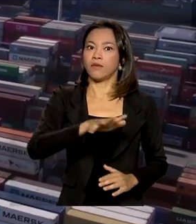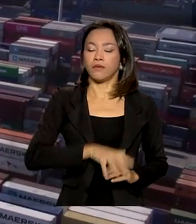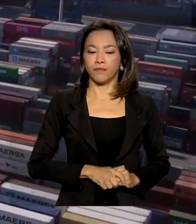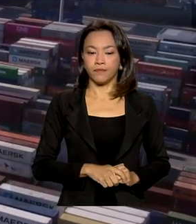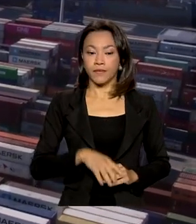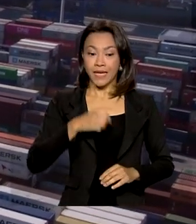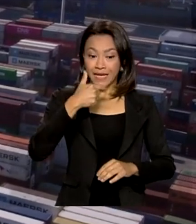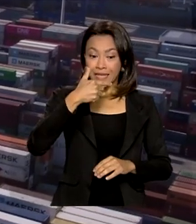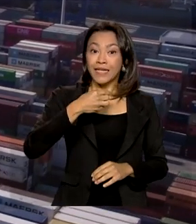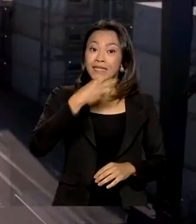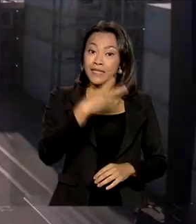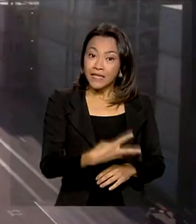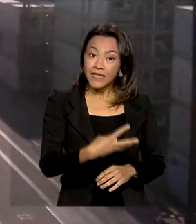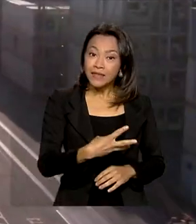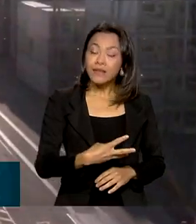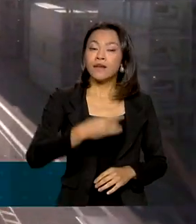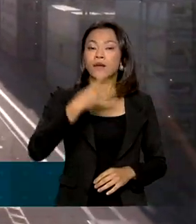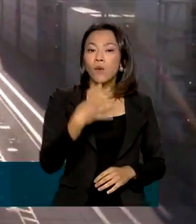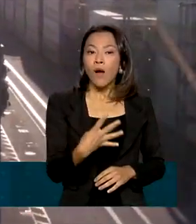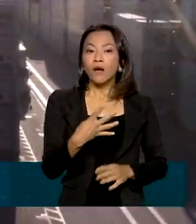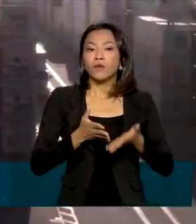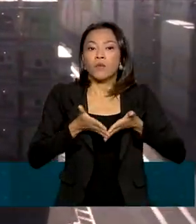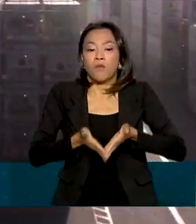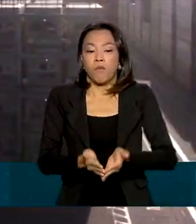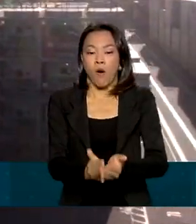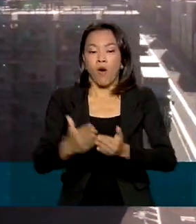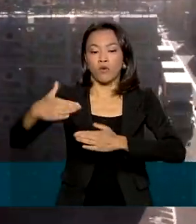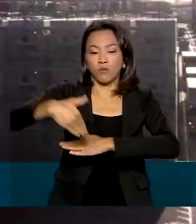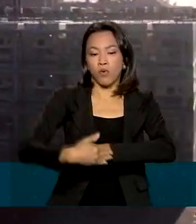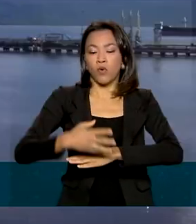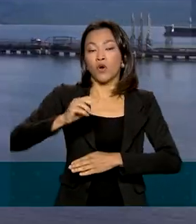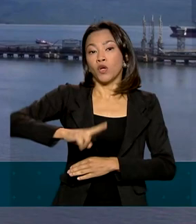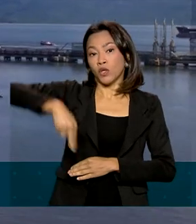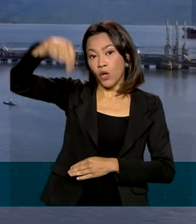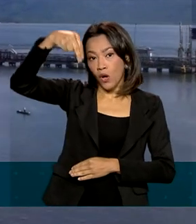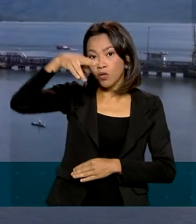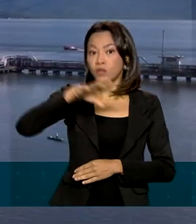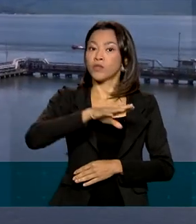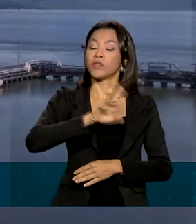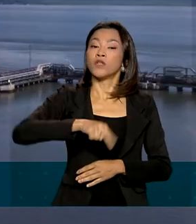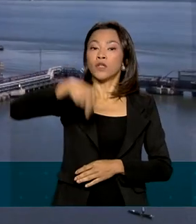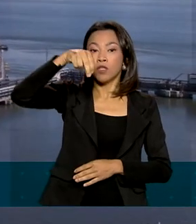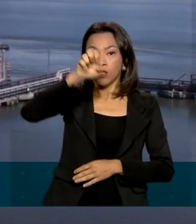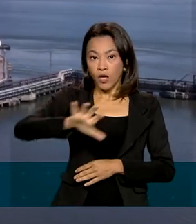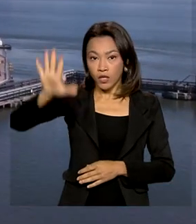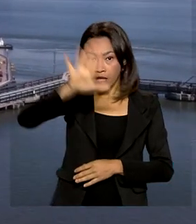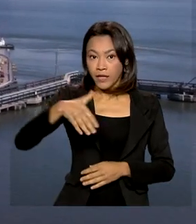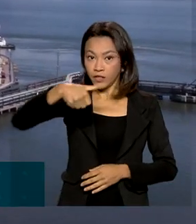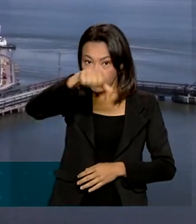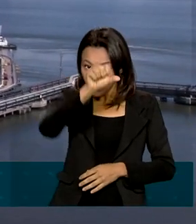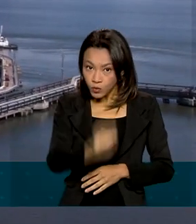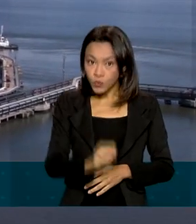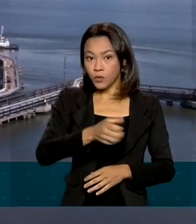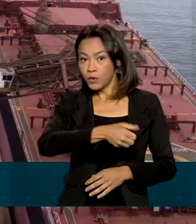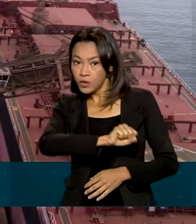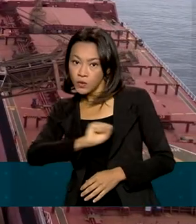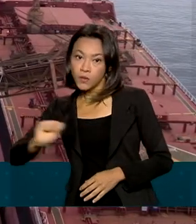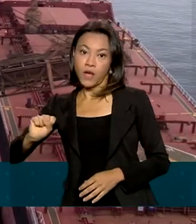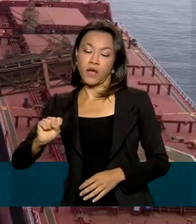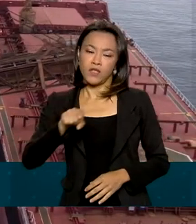34 portos brasileiros nas regiões norte, nordeste, sul e sudeste, movimentaram principalmente